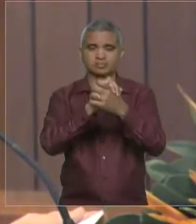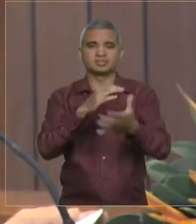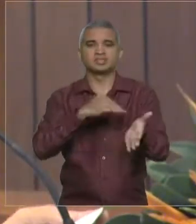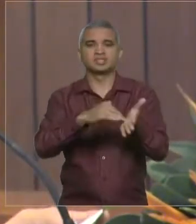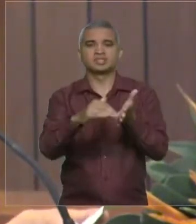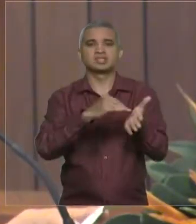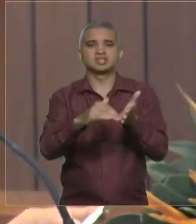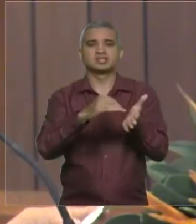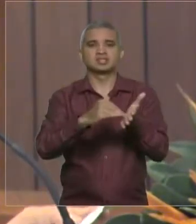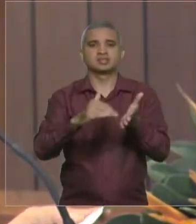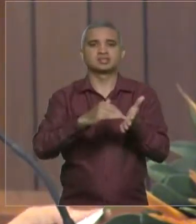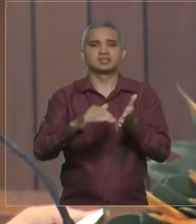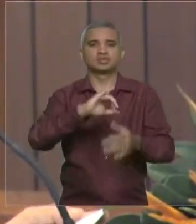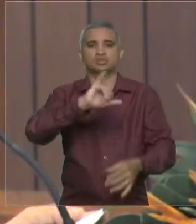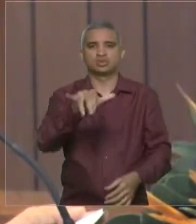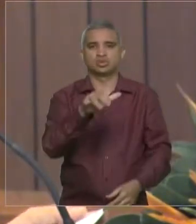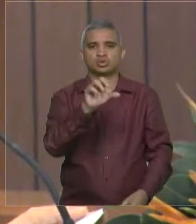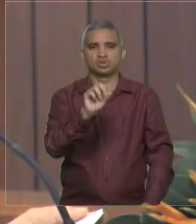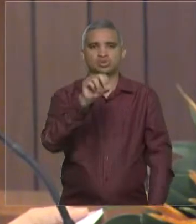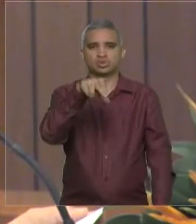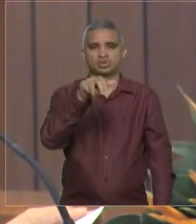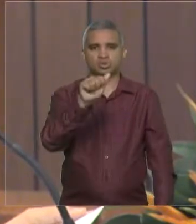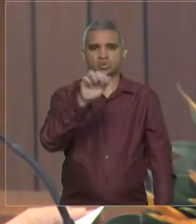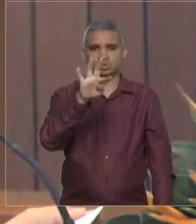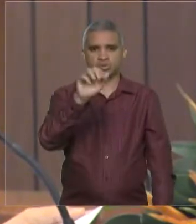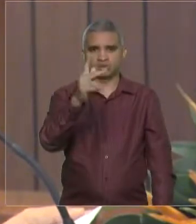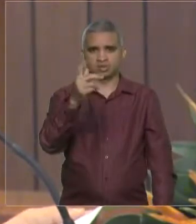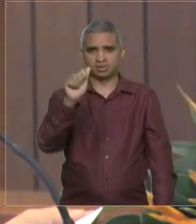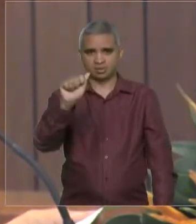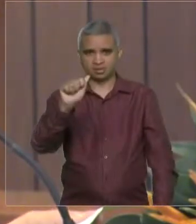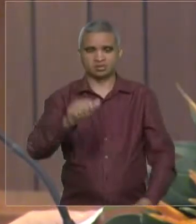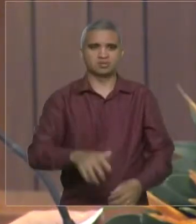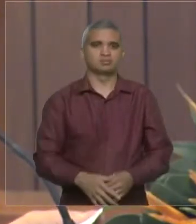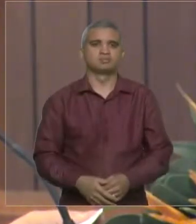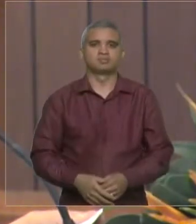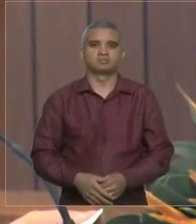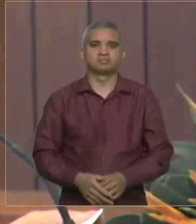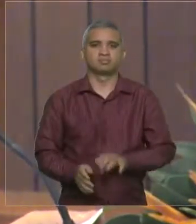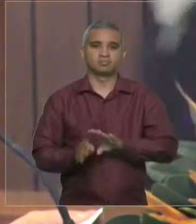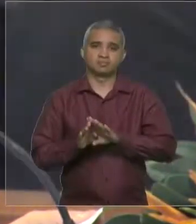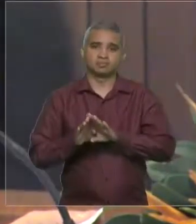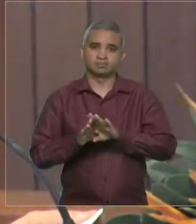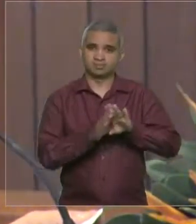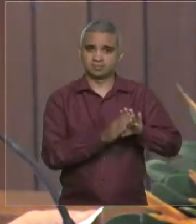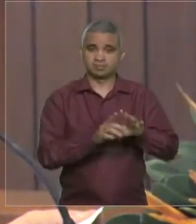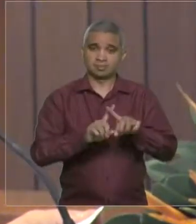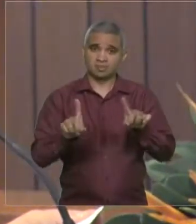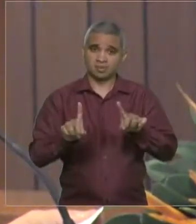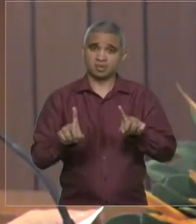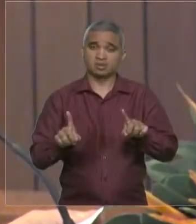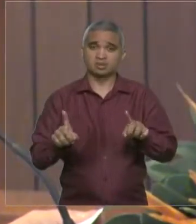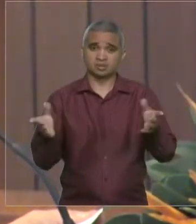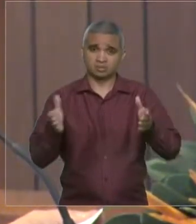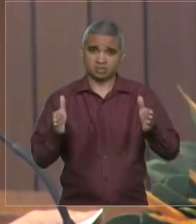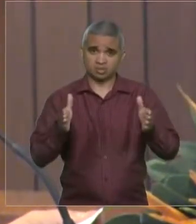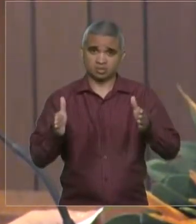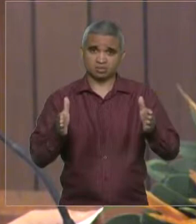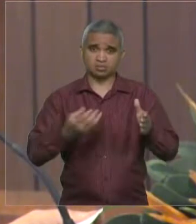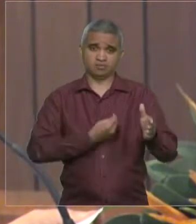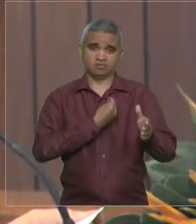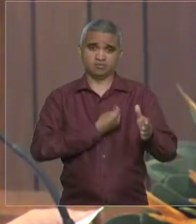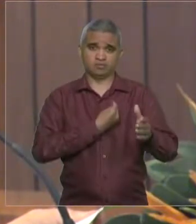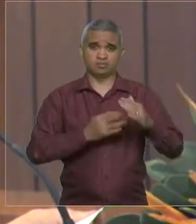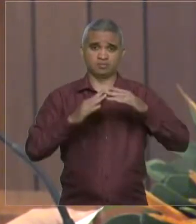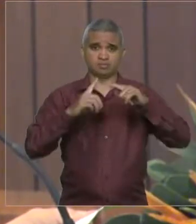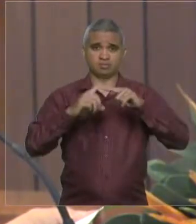Jonathan. Mas nós estamos vivendo na Igreja Católica, a Semana Nacional da Família, que